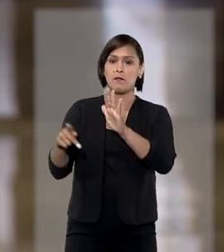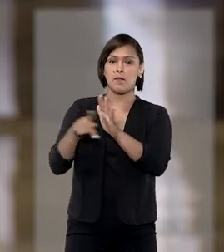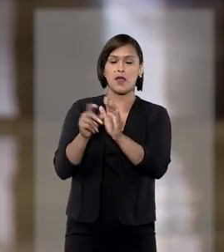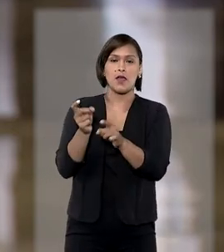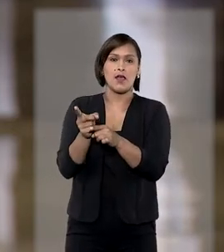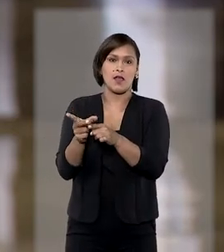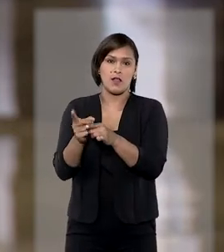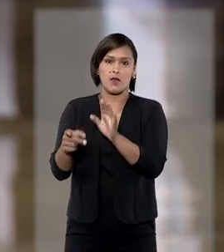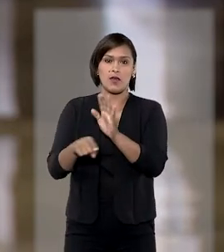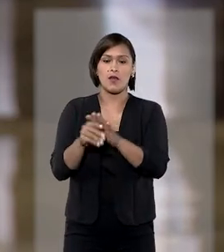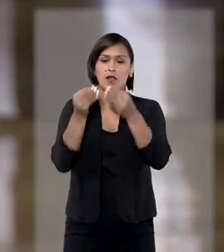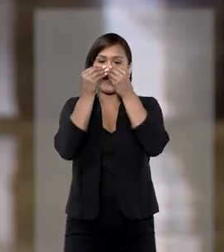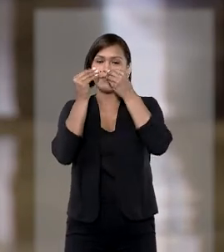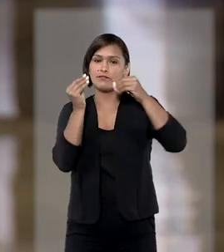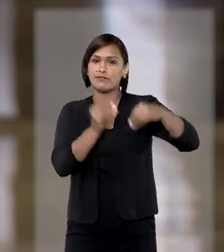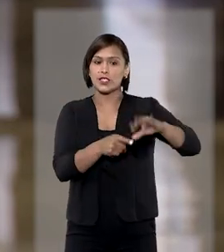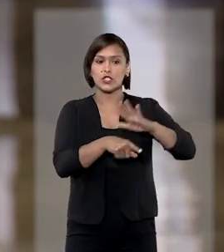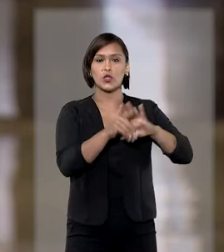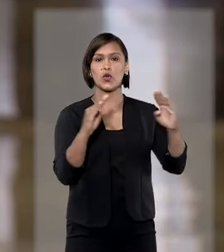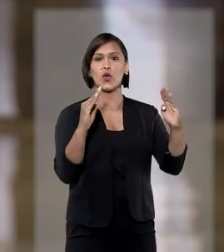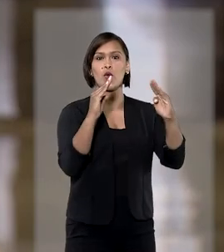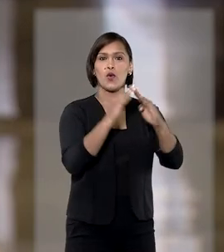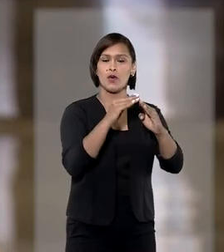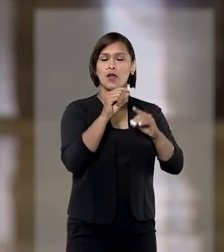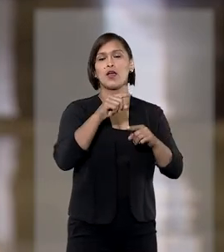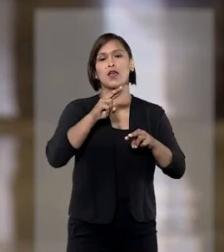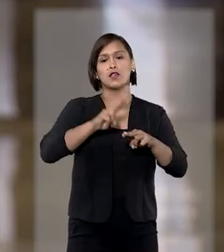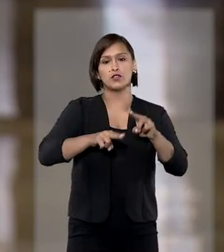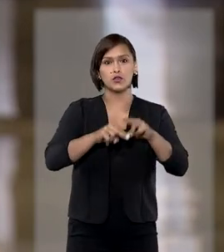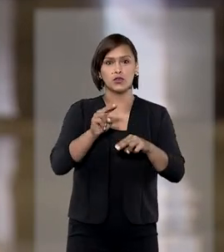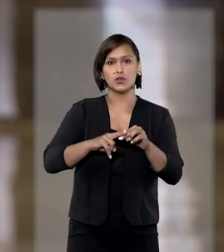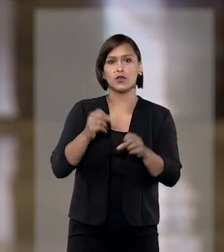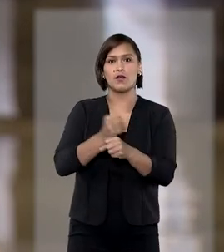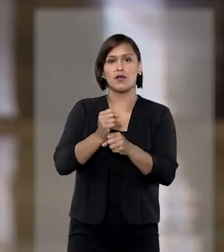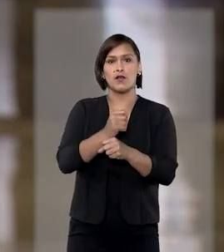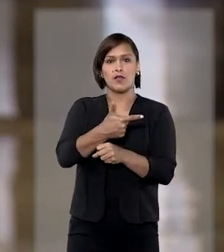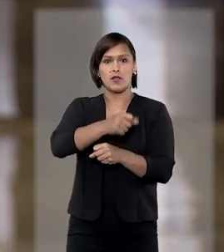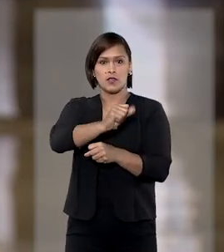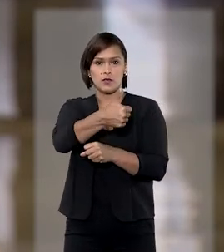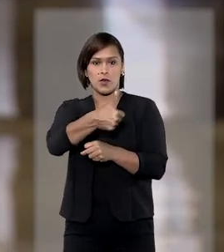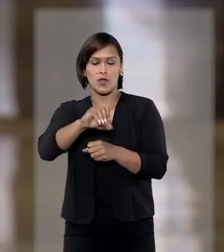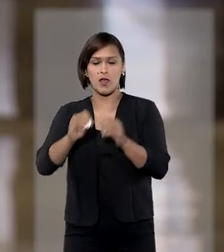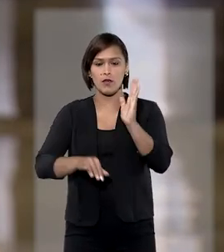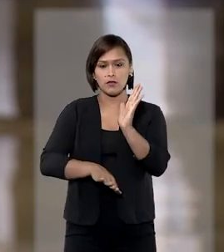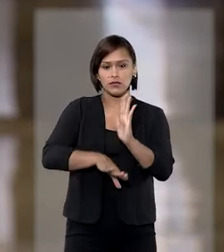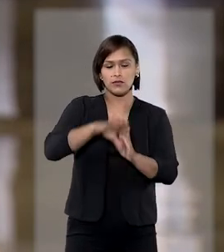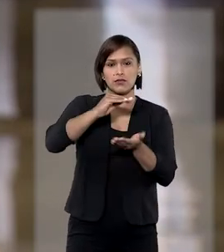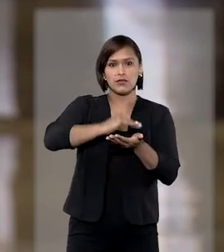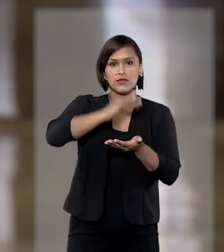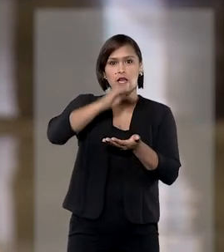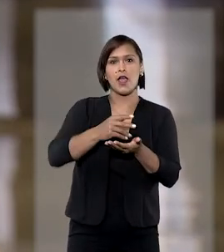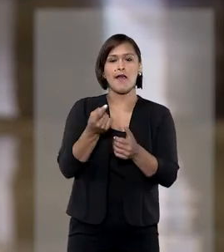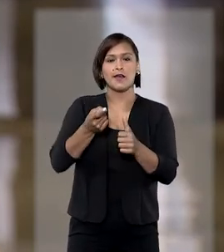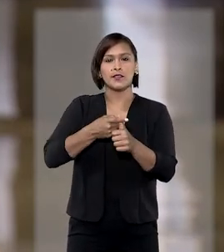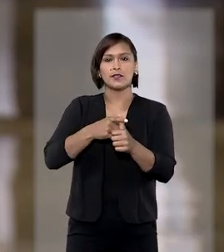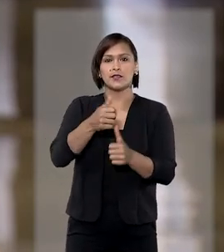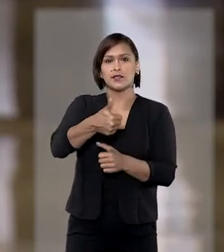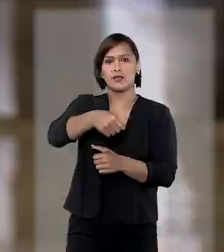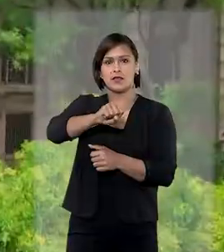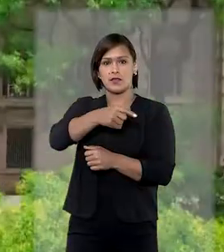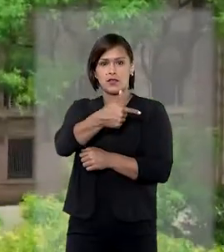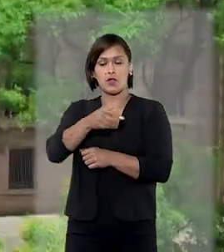de pagar, a empresa teria abandonado o imóvel locado em junho de 2010, acumulando uma dívida de R 182 mil.